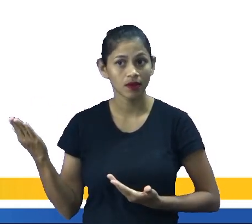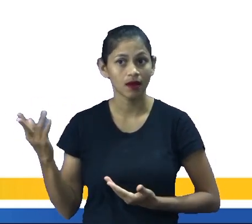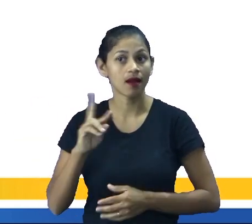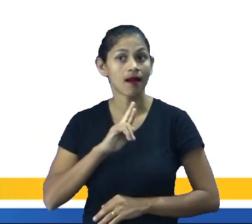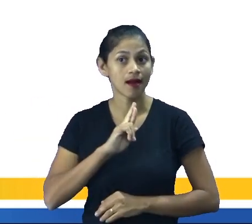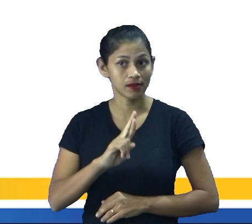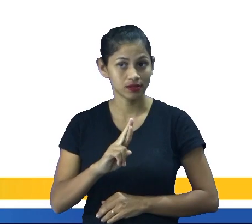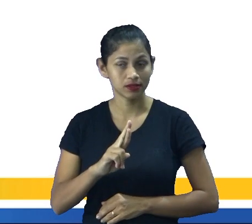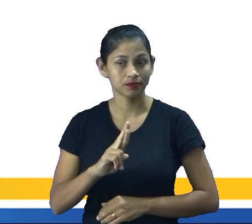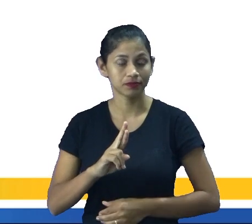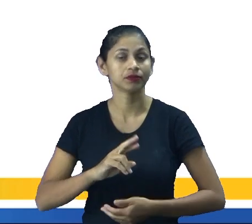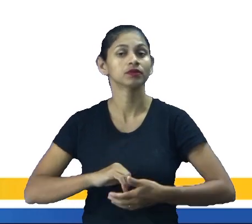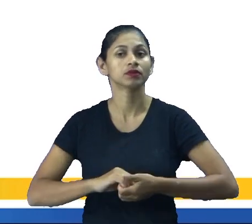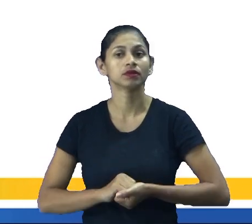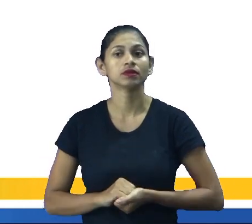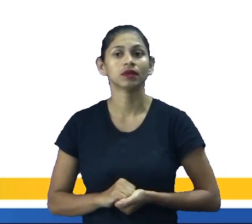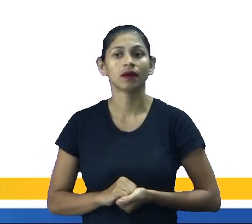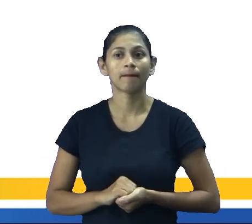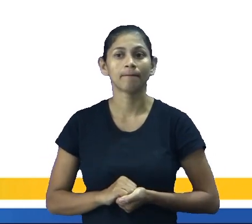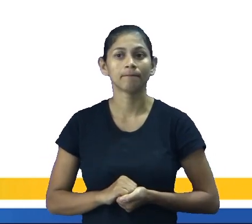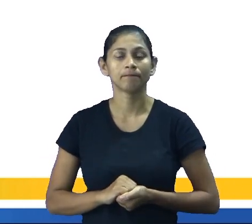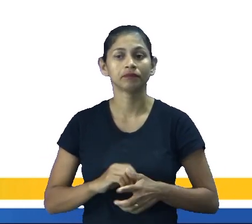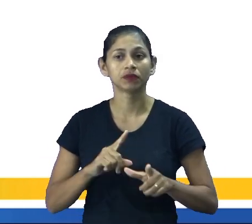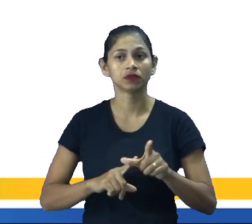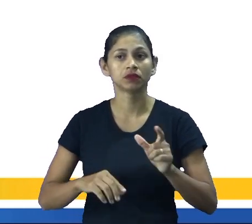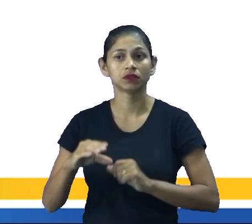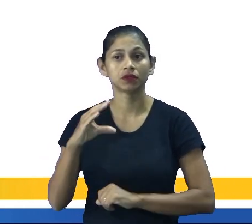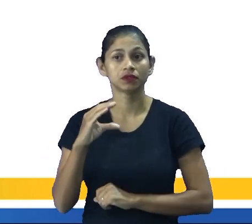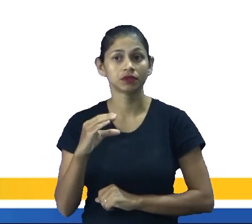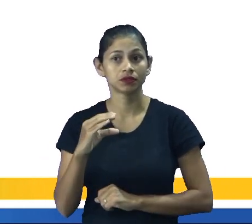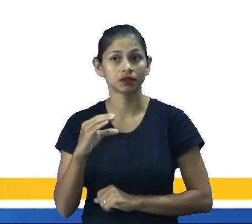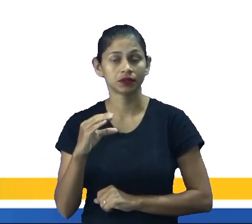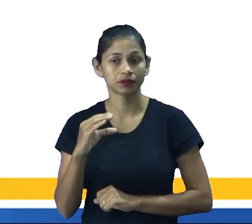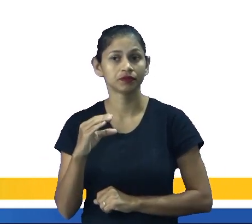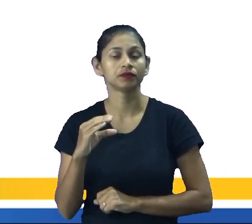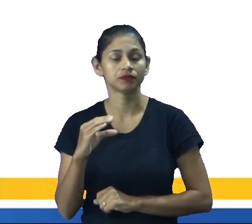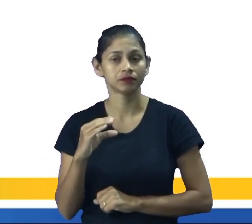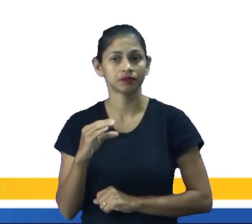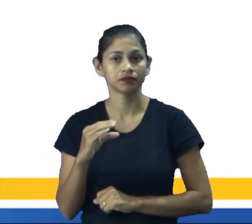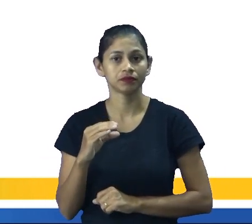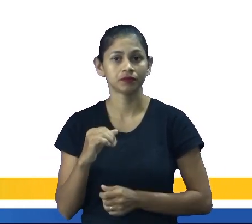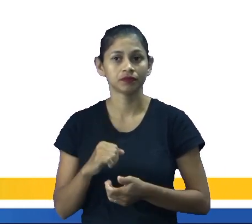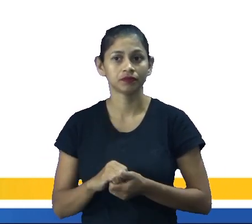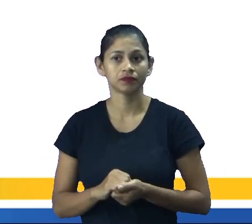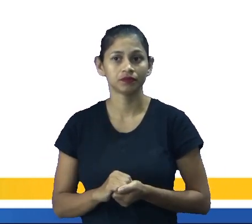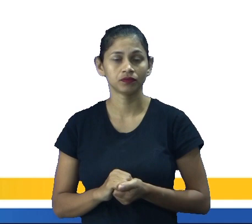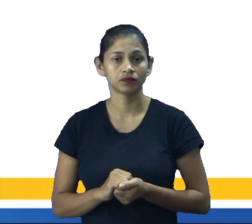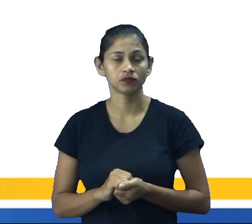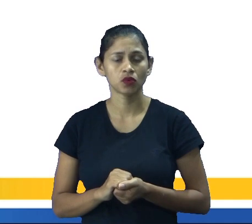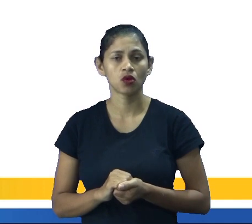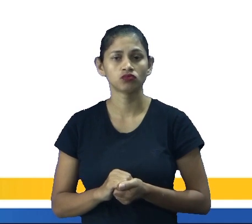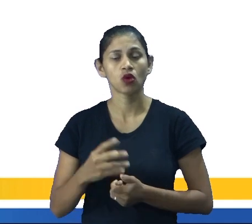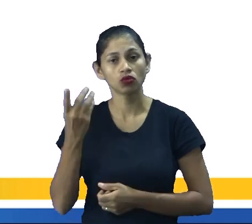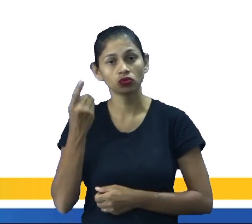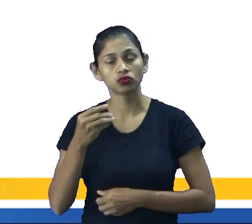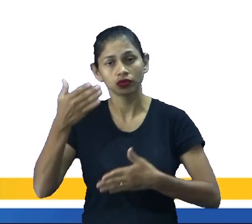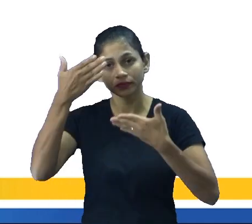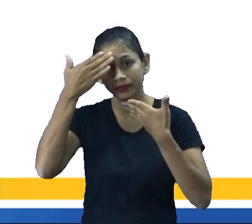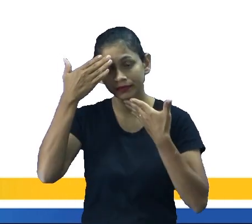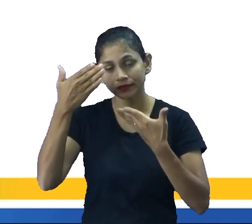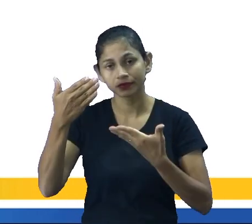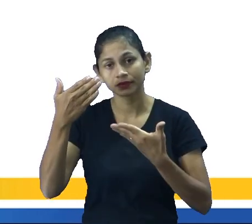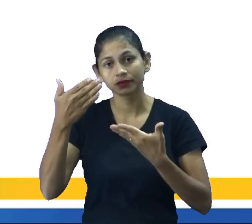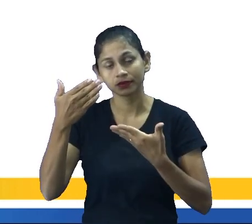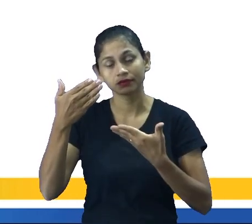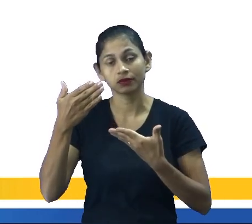Agora ali nós temos as respostas, ok? na letra C, nós temos Thanksgiving, o dia de ação de graças, na quarta, quinta